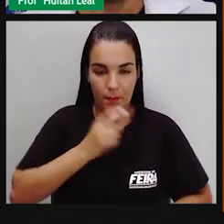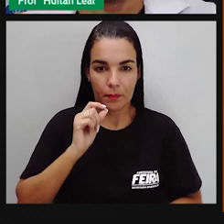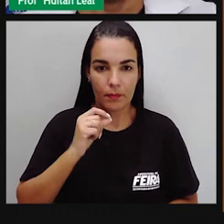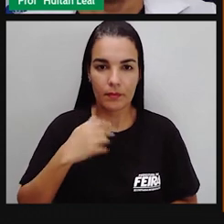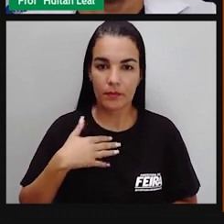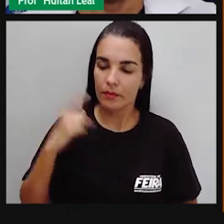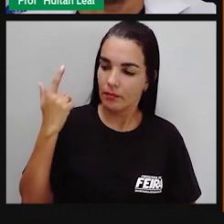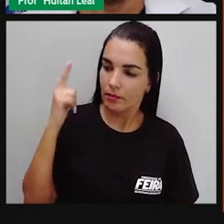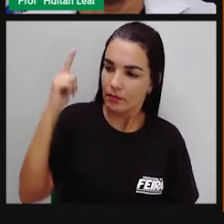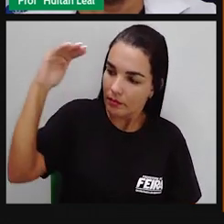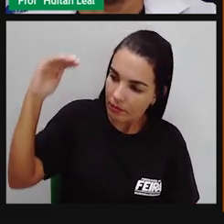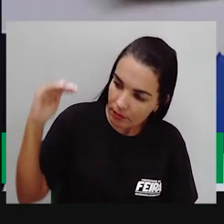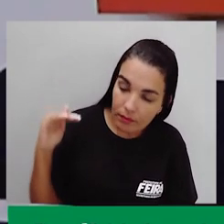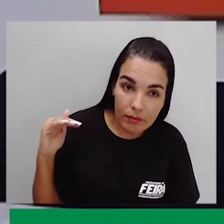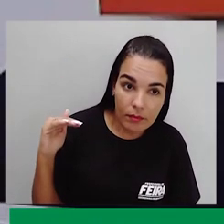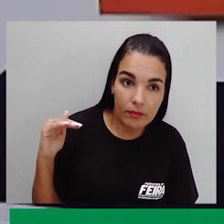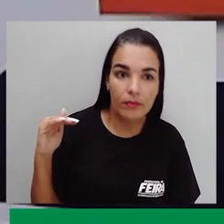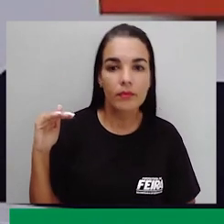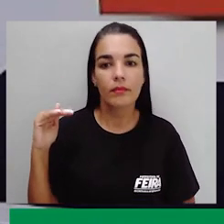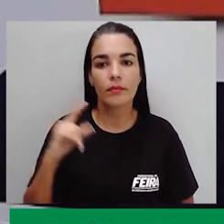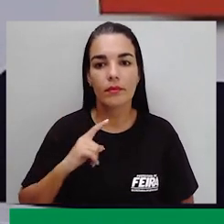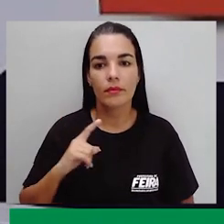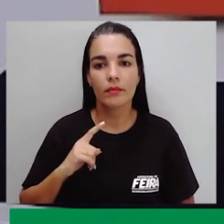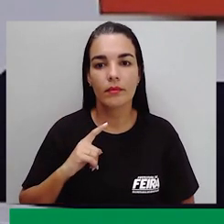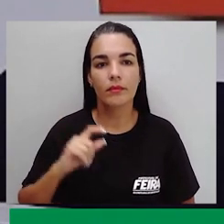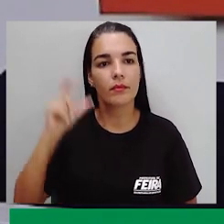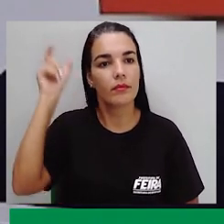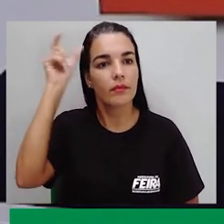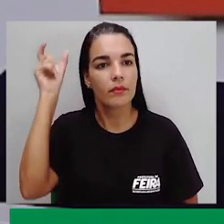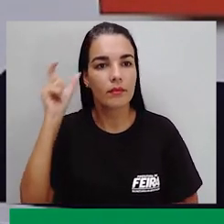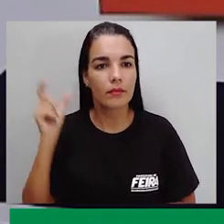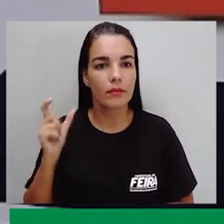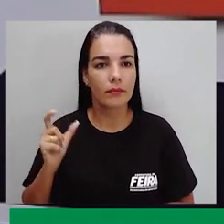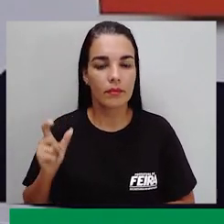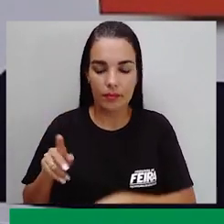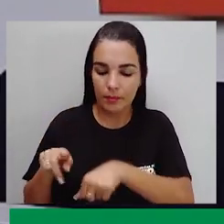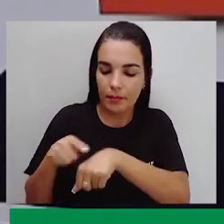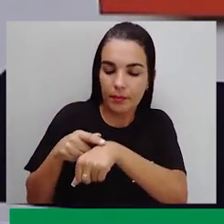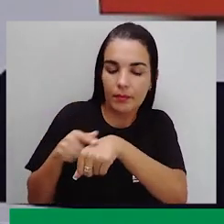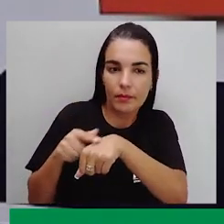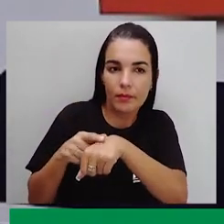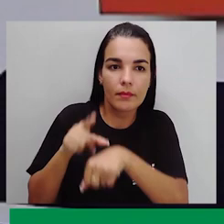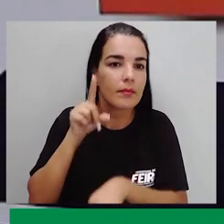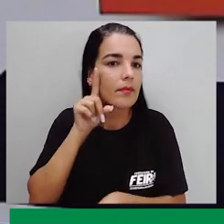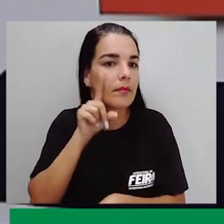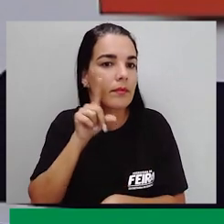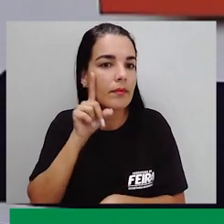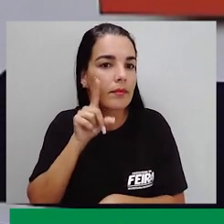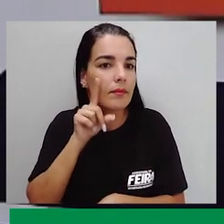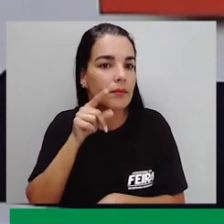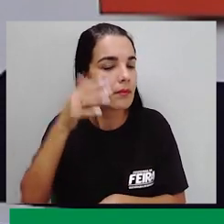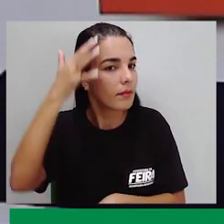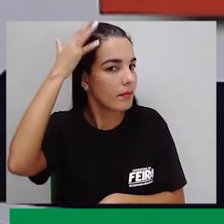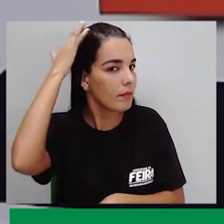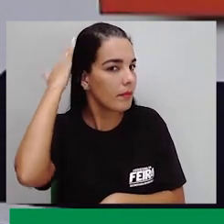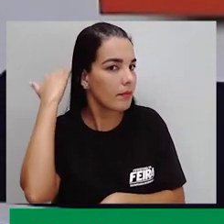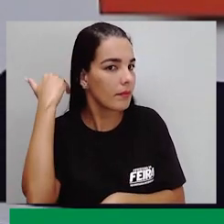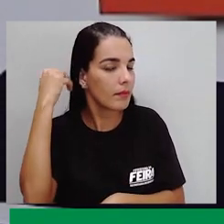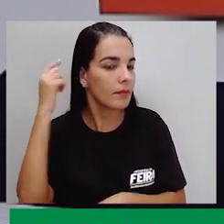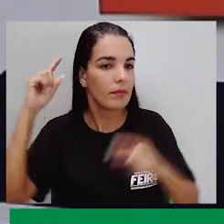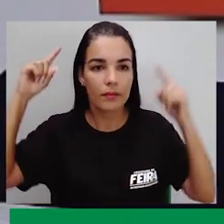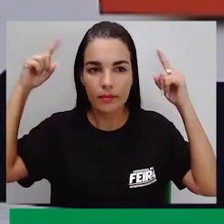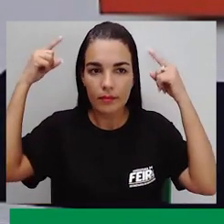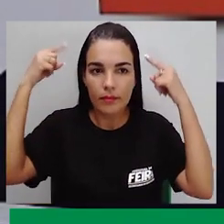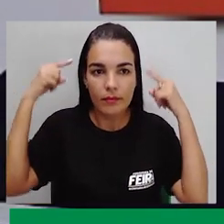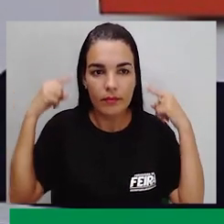sou uma pessoa de baixa estatura, sou afrodescendente de pele parda, meus cabelos de barba são